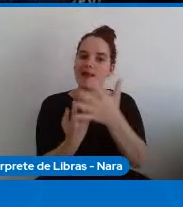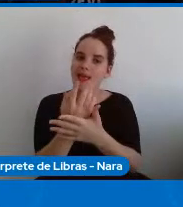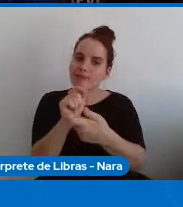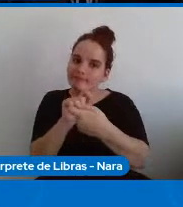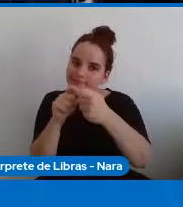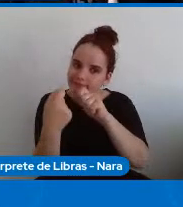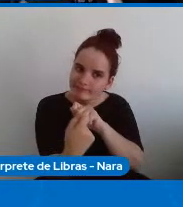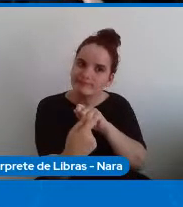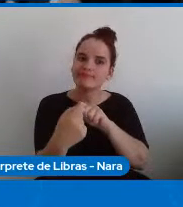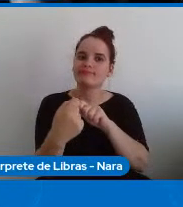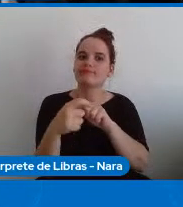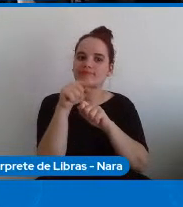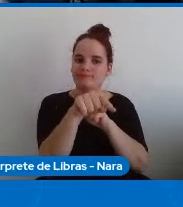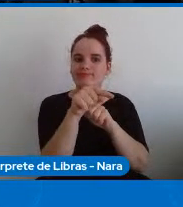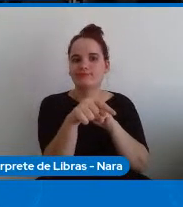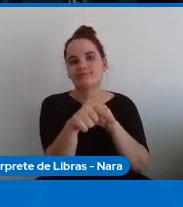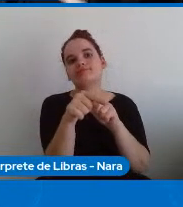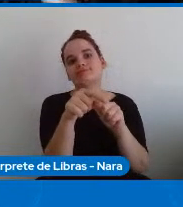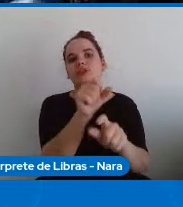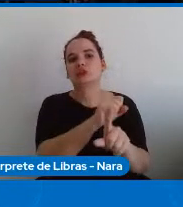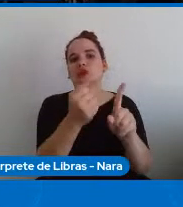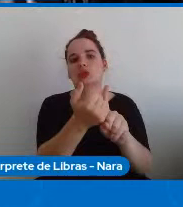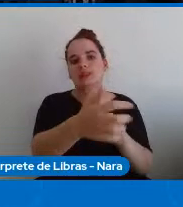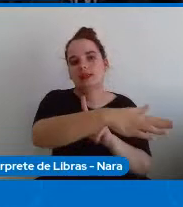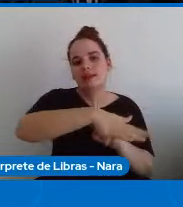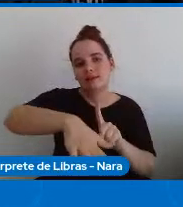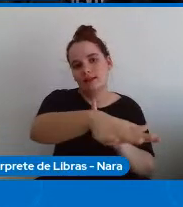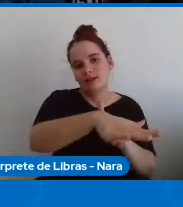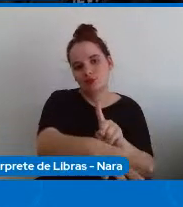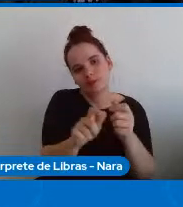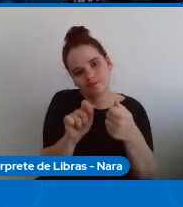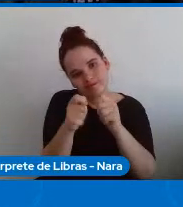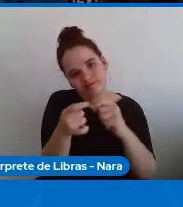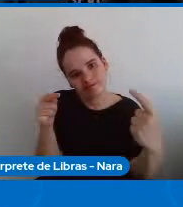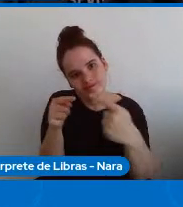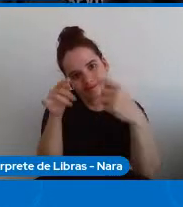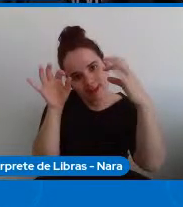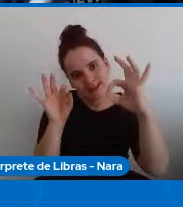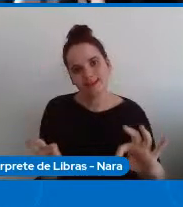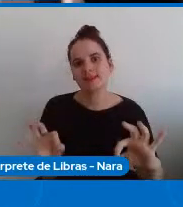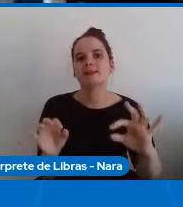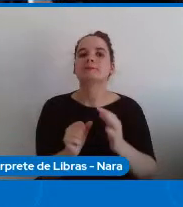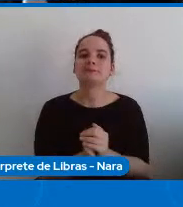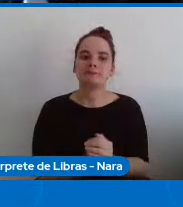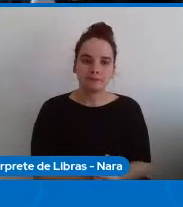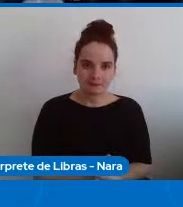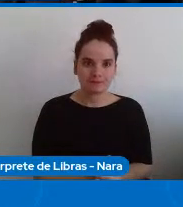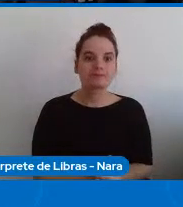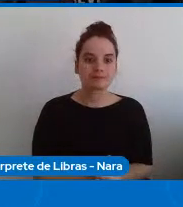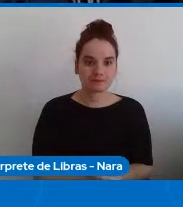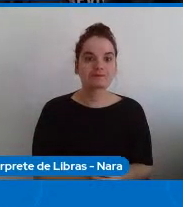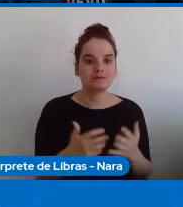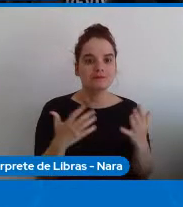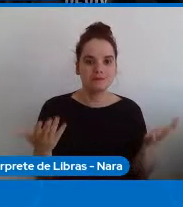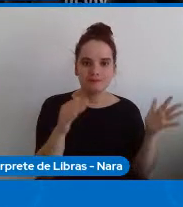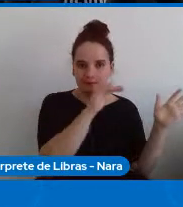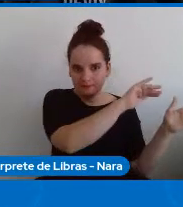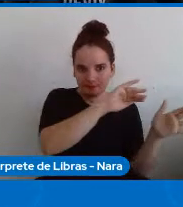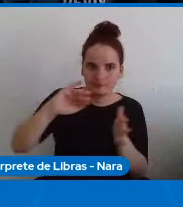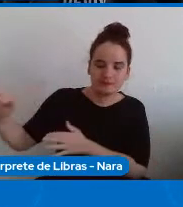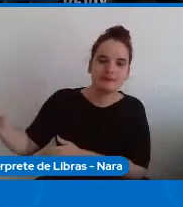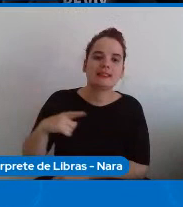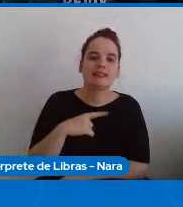realidade em que eles são destinados a operar quando eu vou um pouquinho mais para o Paulo